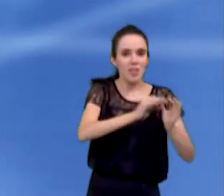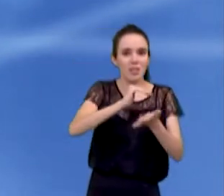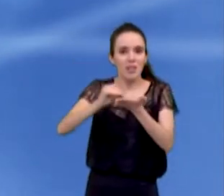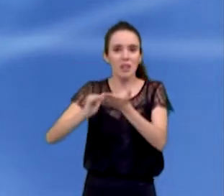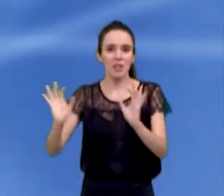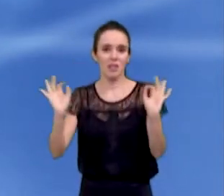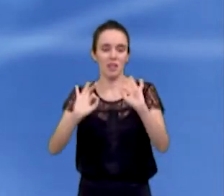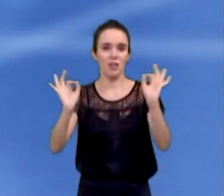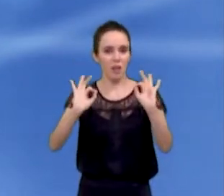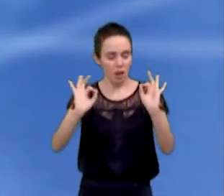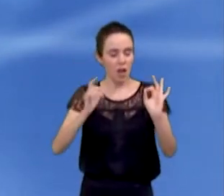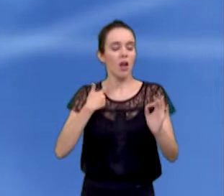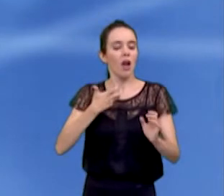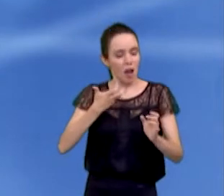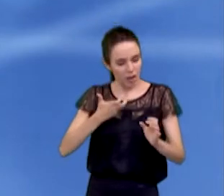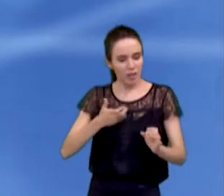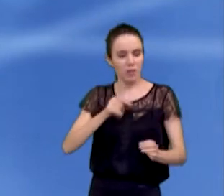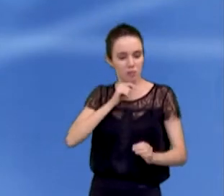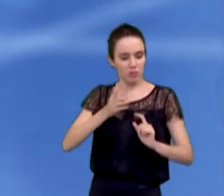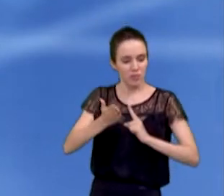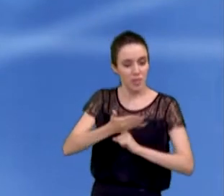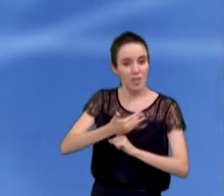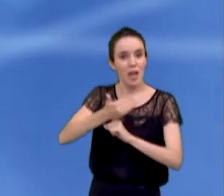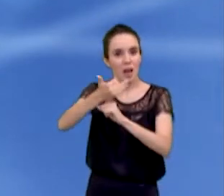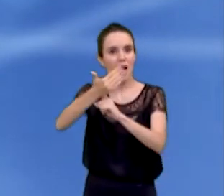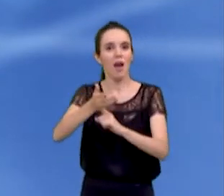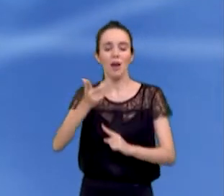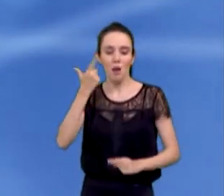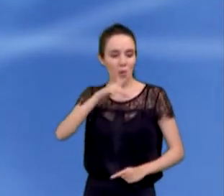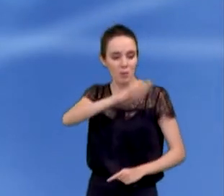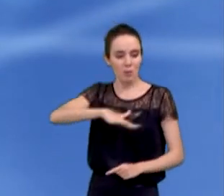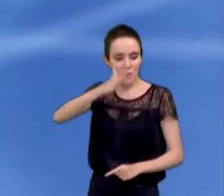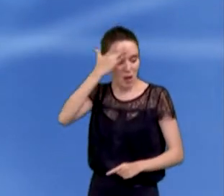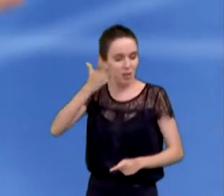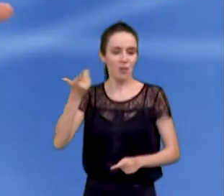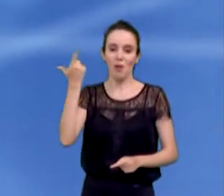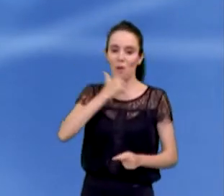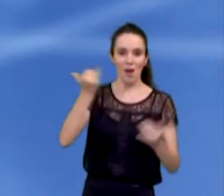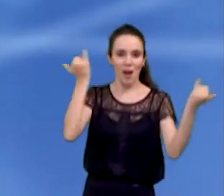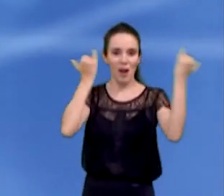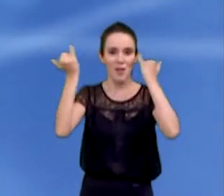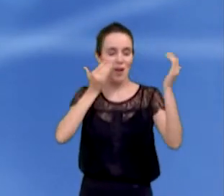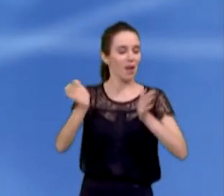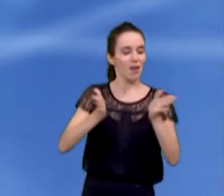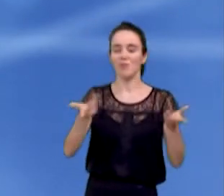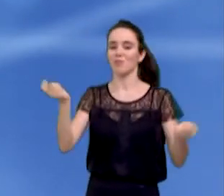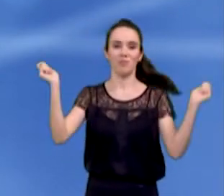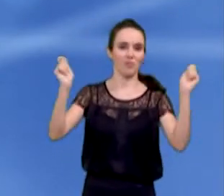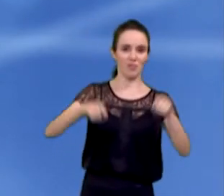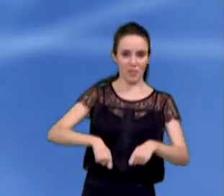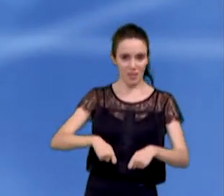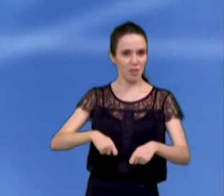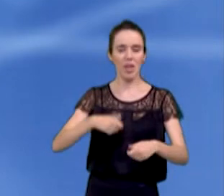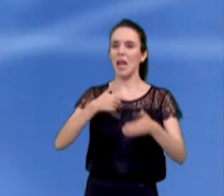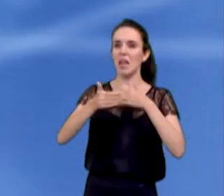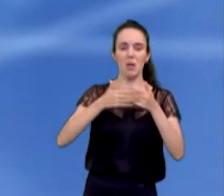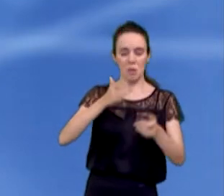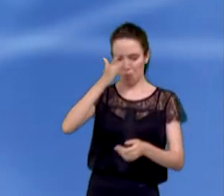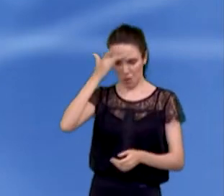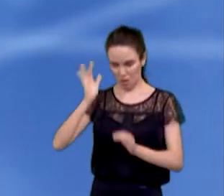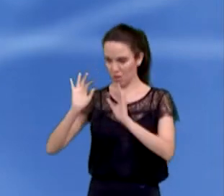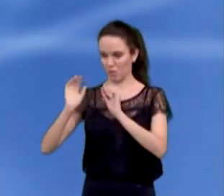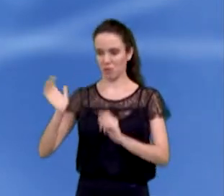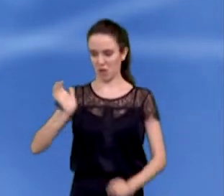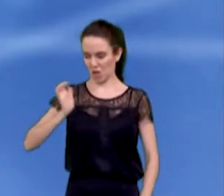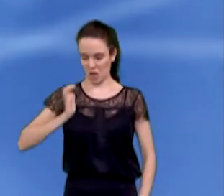informatizar, levar acessibilidade a toda a população, independente de onde ela mora, independente de qual a sua classe social. Porque